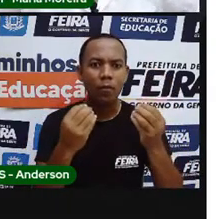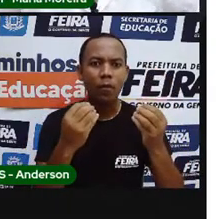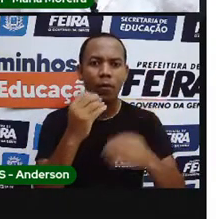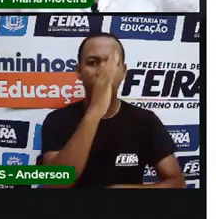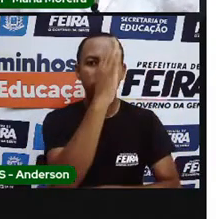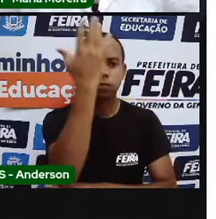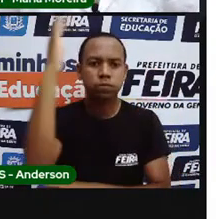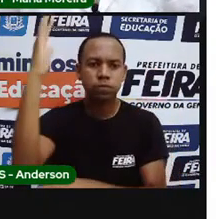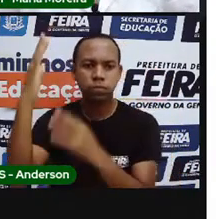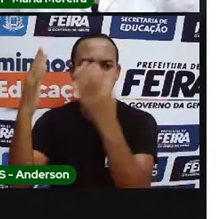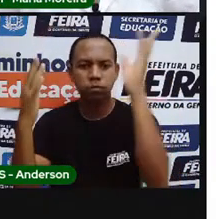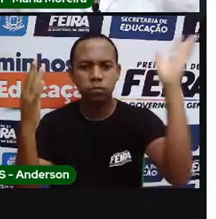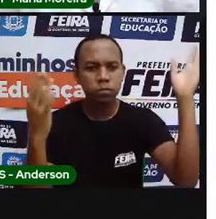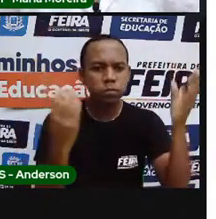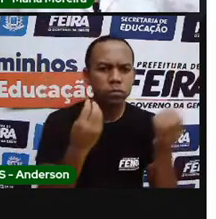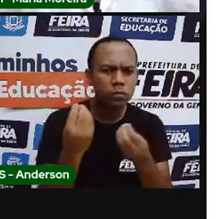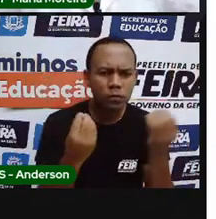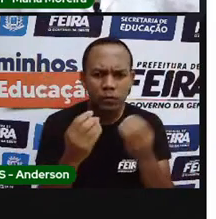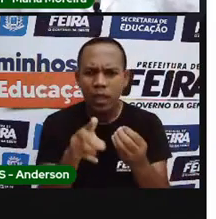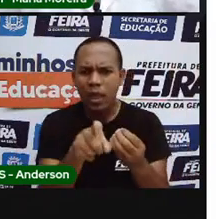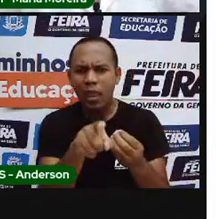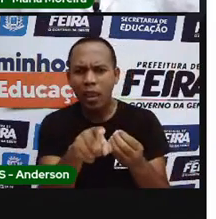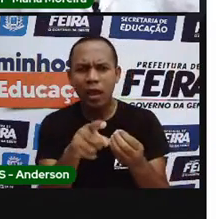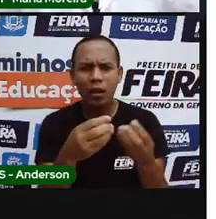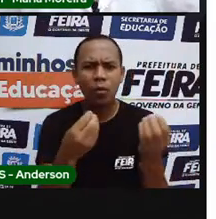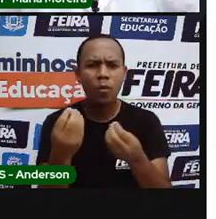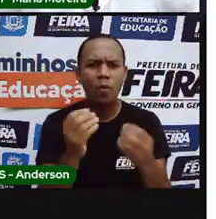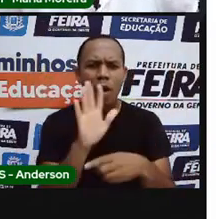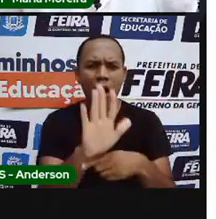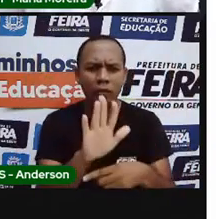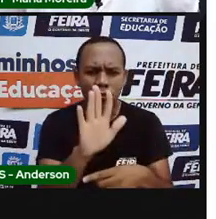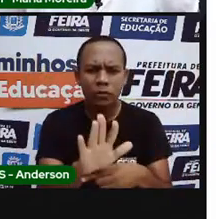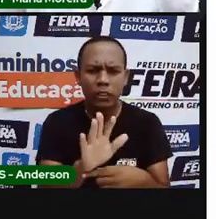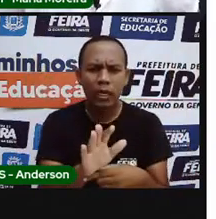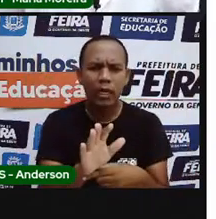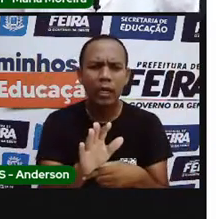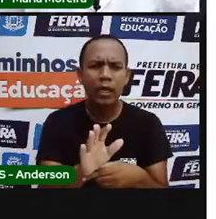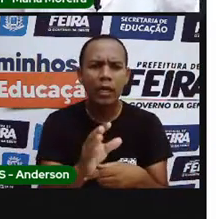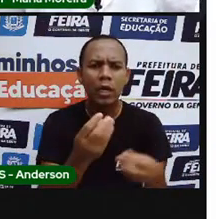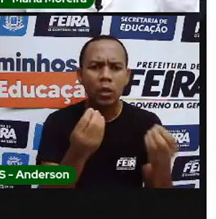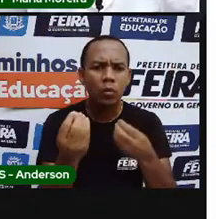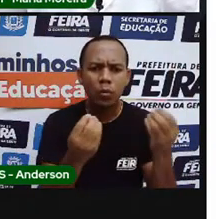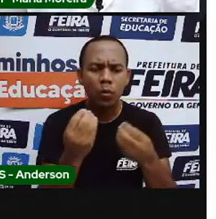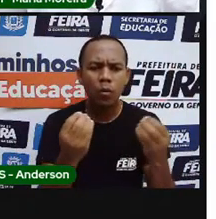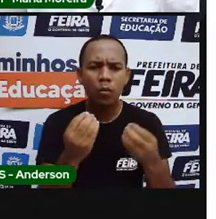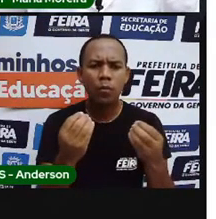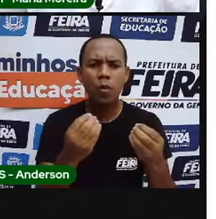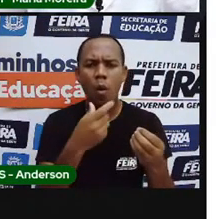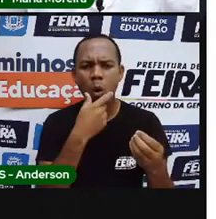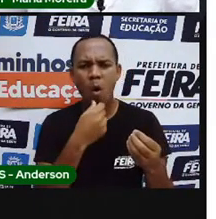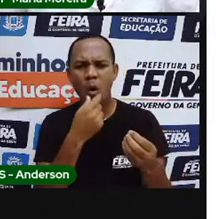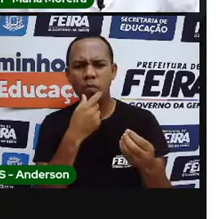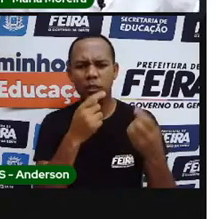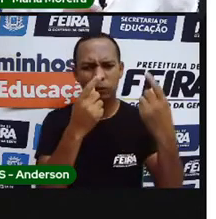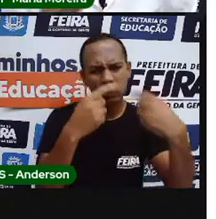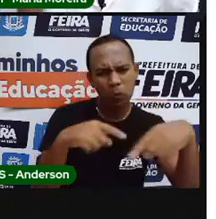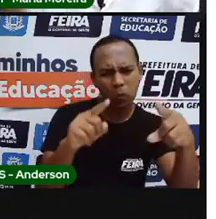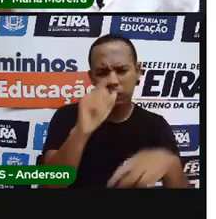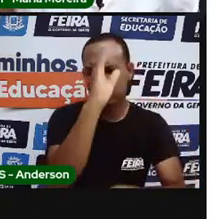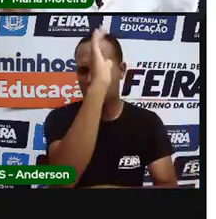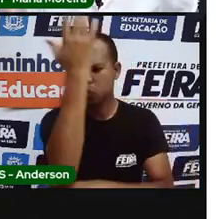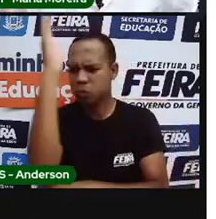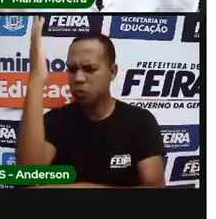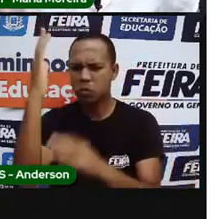proteção da natureza, né? A ideia da preservação é proteger o meio ambiente das ações do homem. E aí, a própria